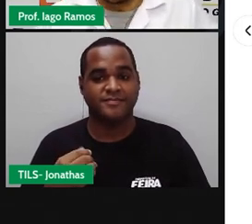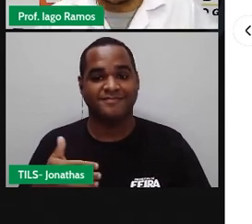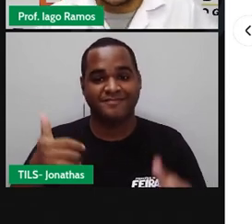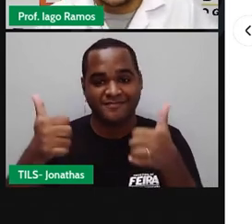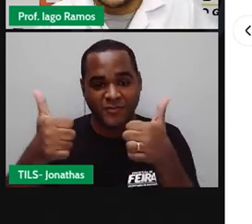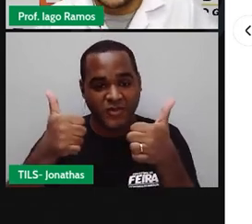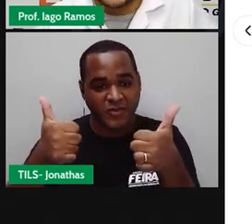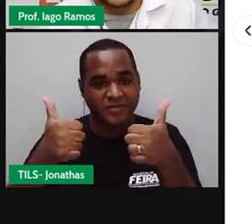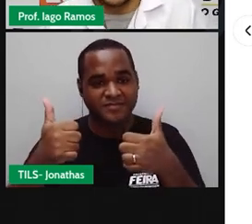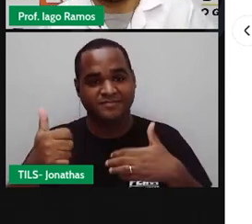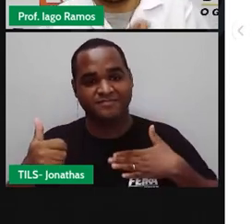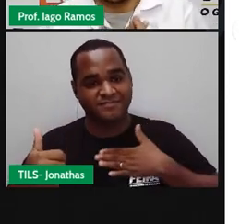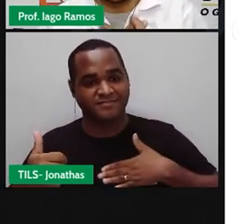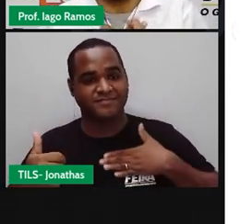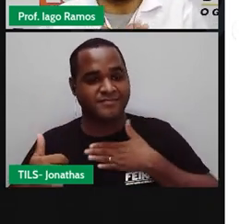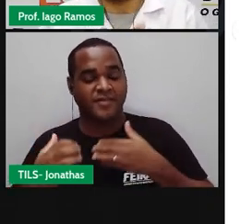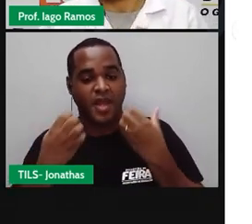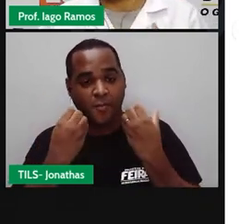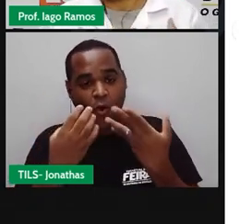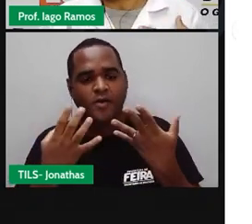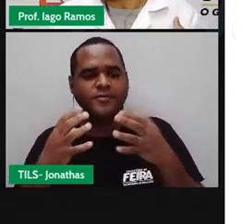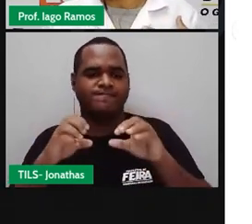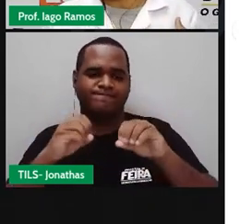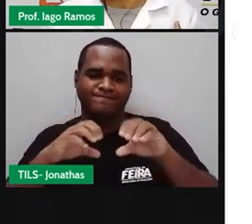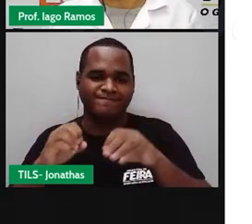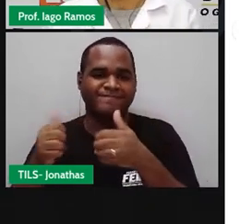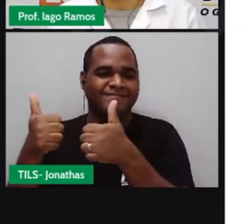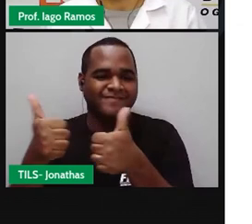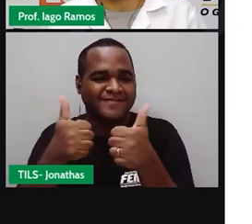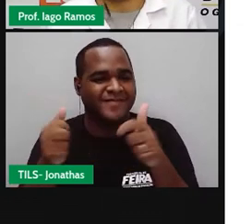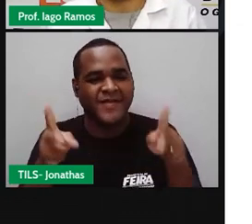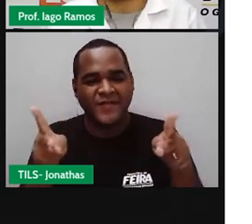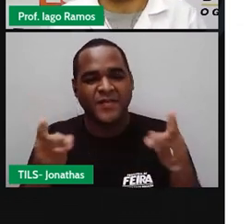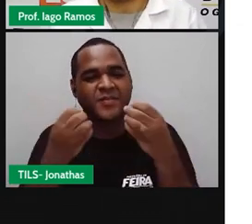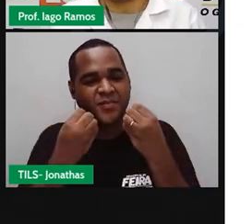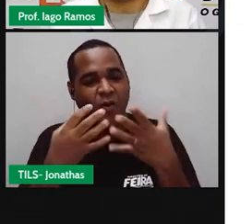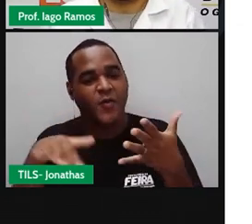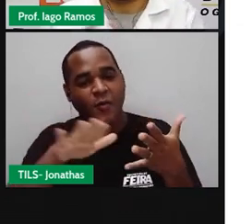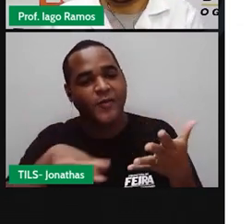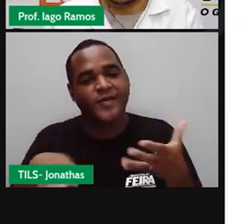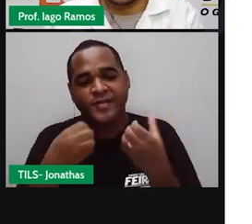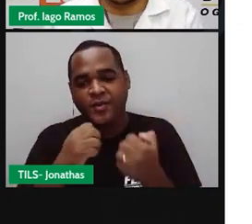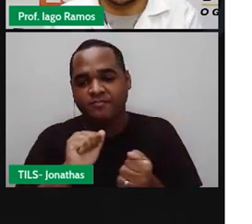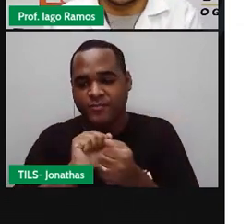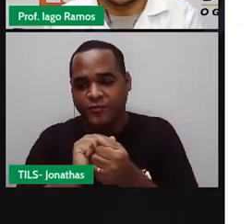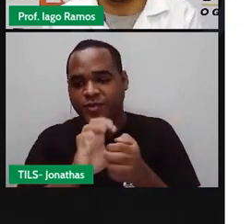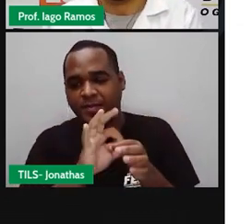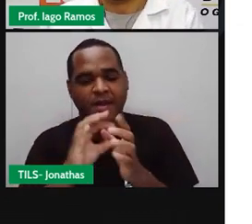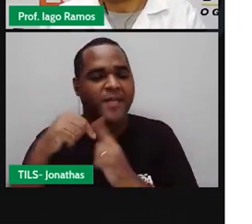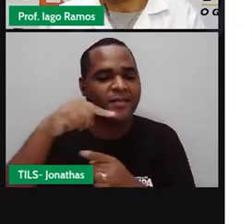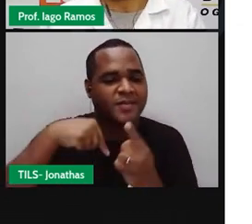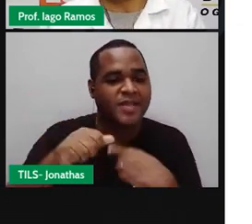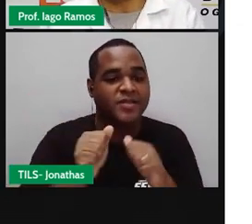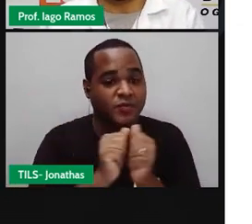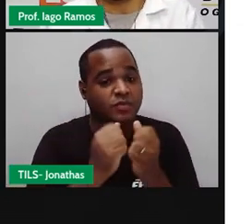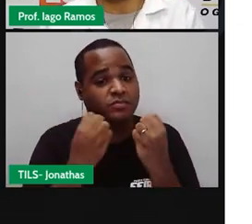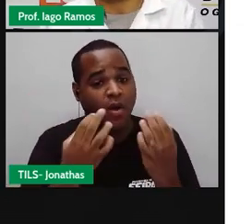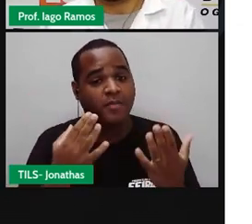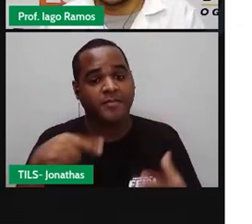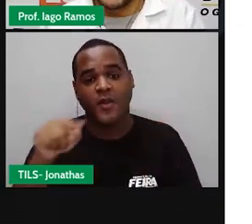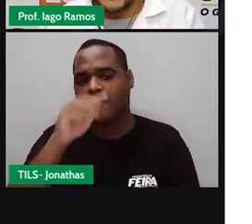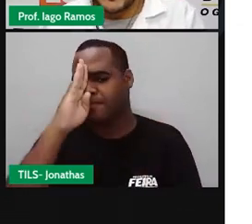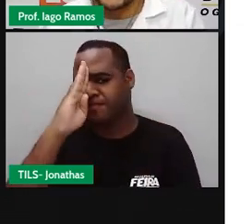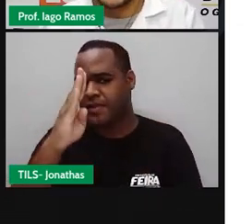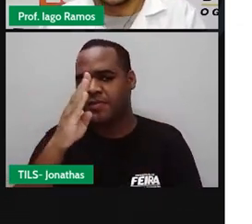curtiu? Eu curti, para mim eu sempre curto, né? Estar aqui com vocês, eu espero que vocês tenham gostado, e principalmente,